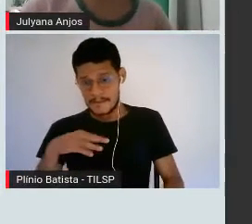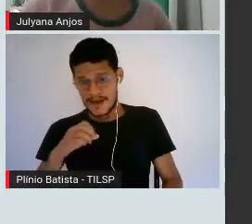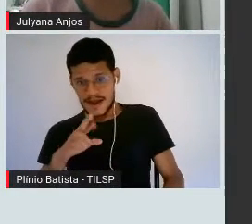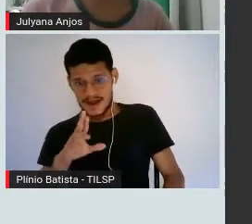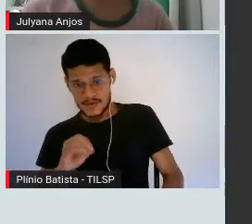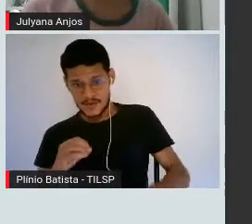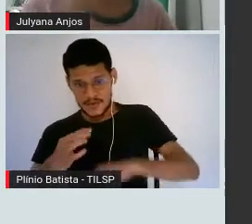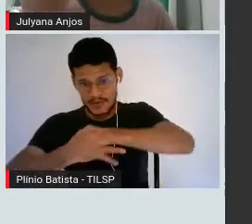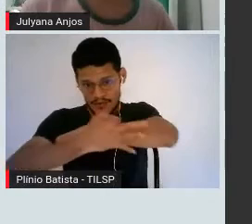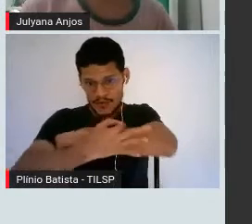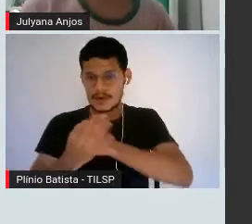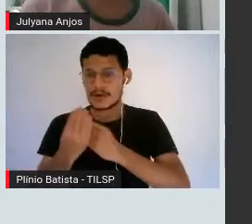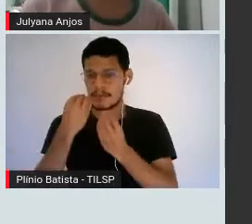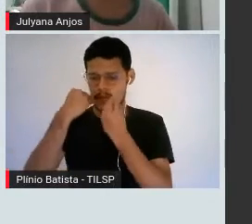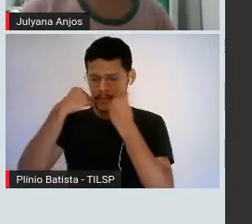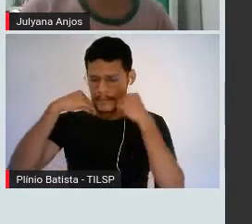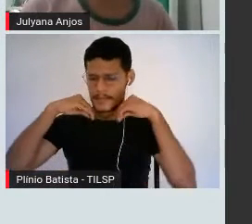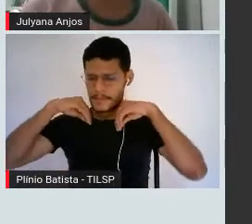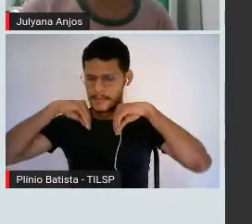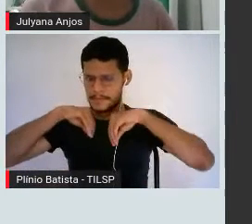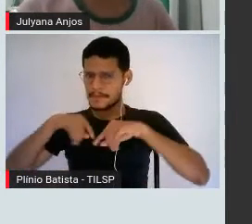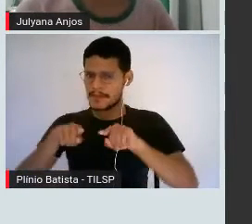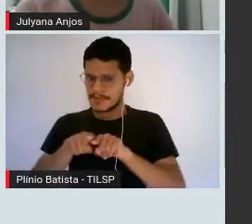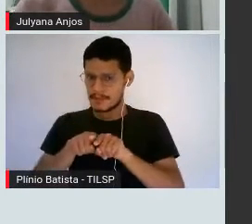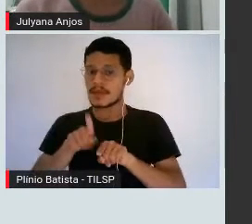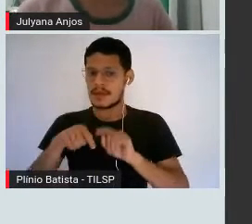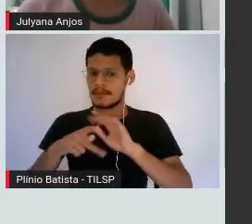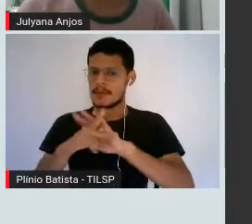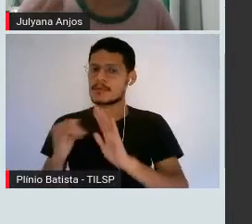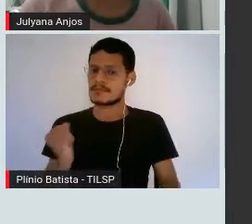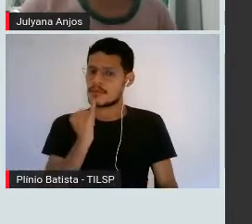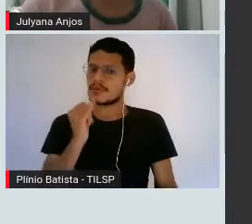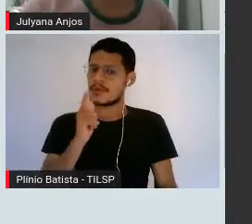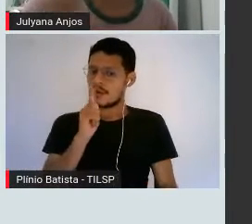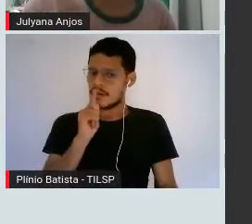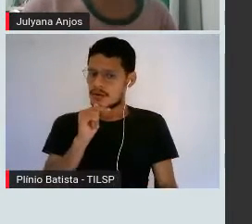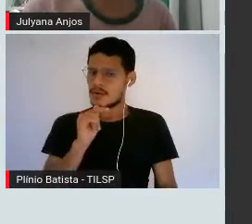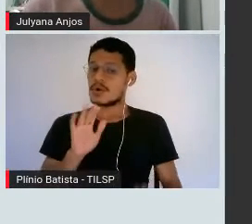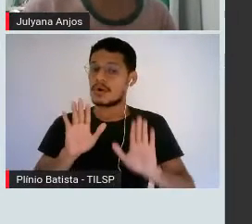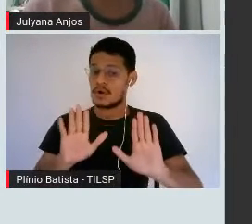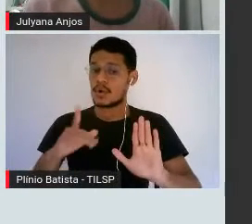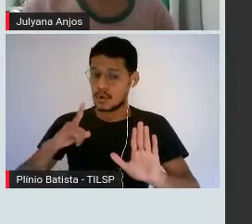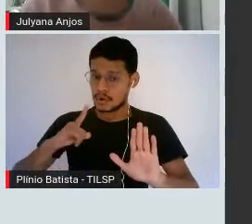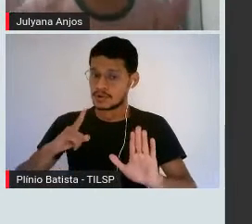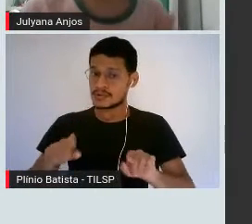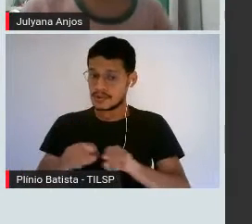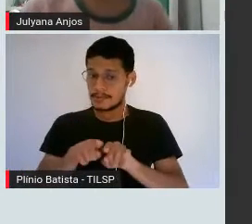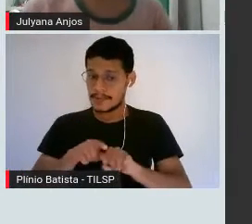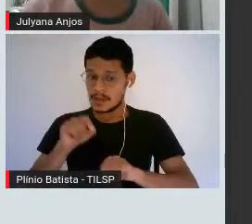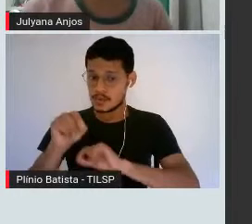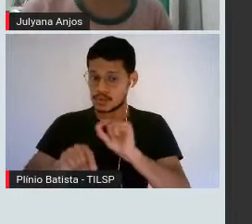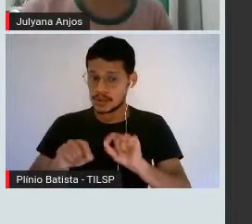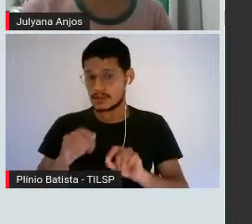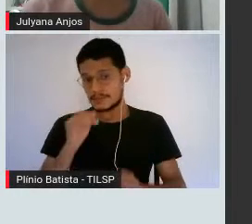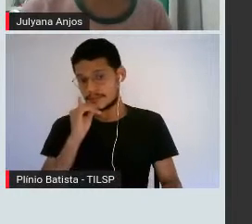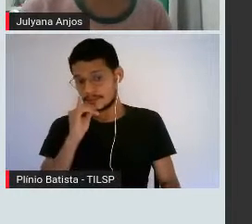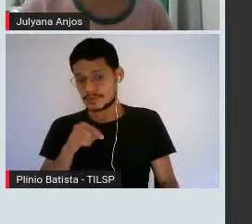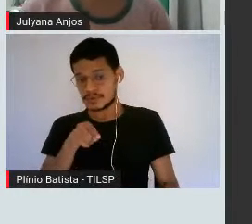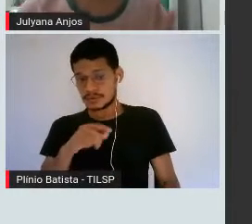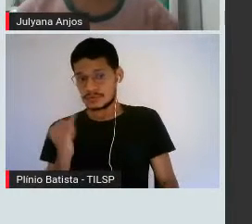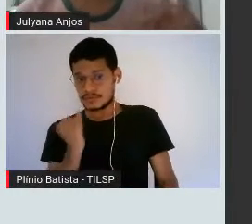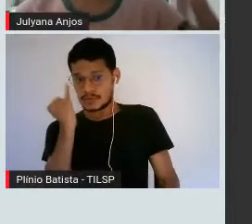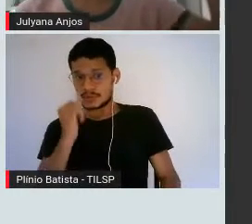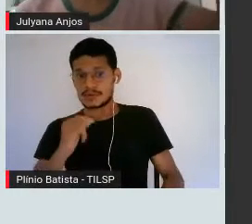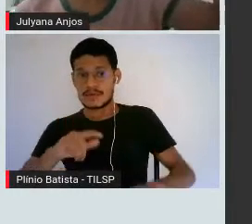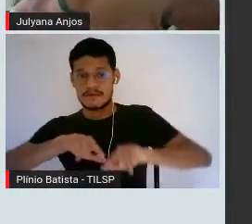nosso organismo, é muito importante pela água. Ela também é um agente muito importante em inúmeras reações químicas, tá?